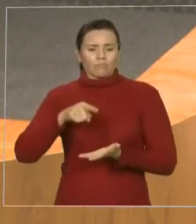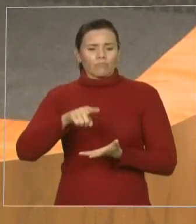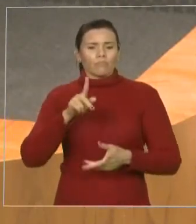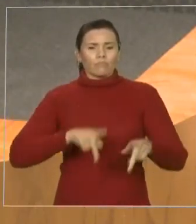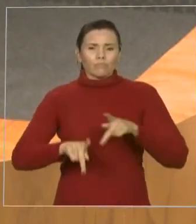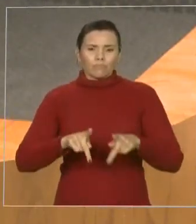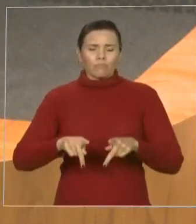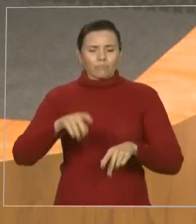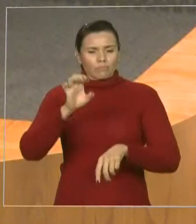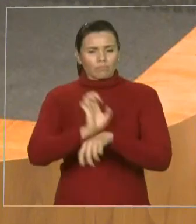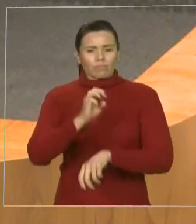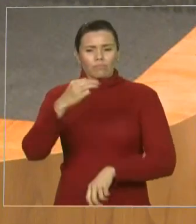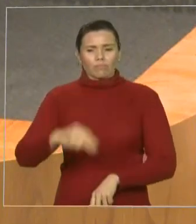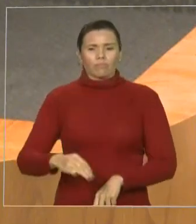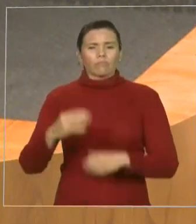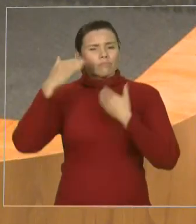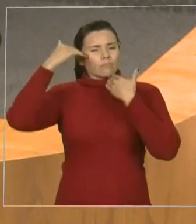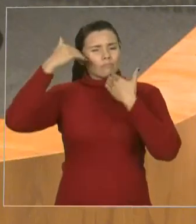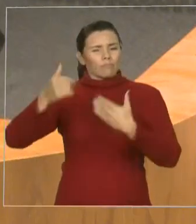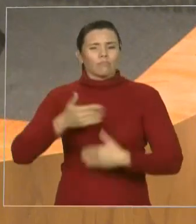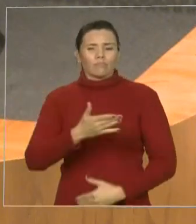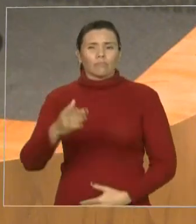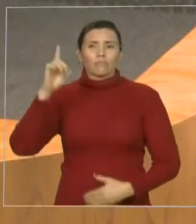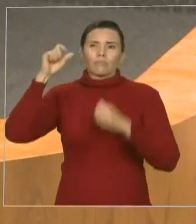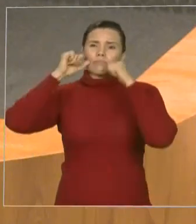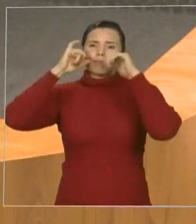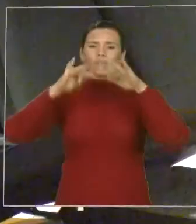obrigado e que Deus possa abençoar a todos os nossos irmãos e irmãs maranhenses.